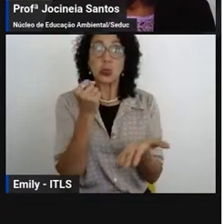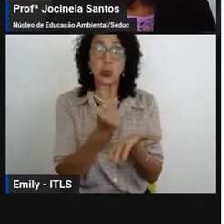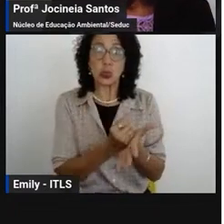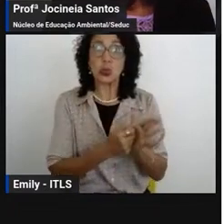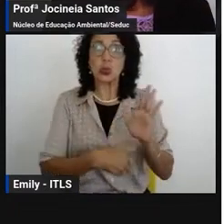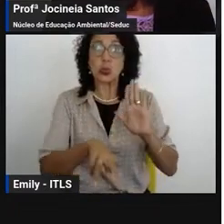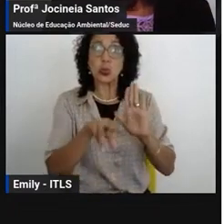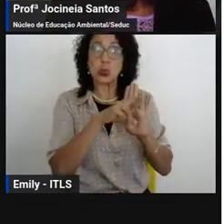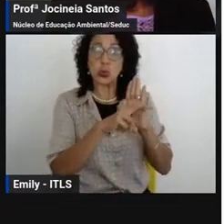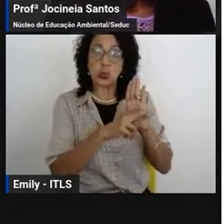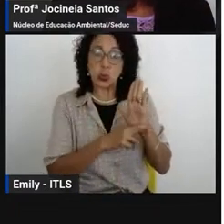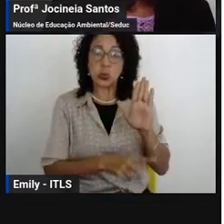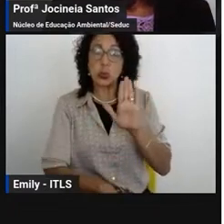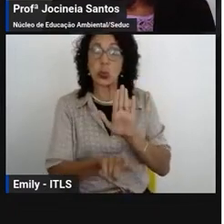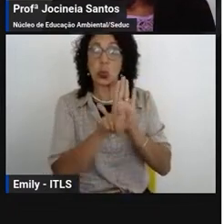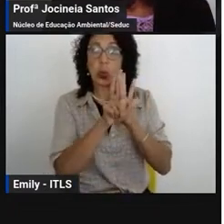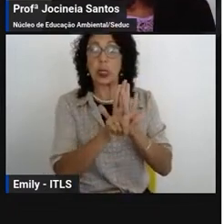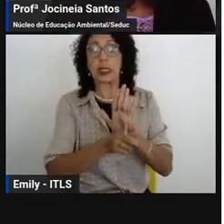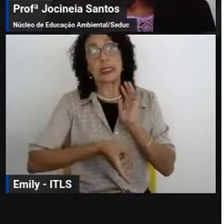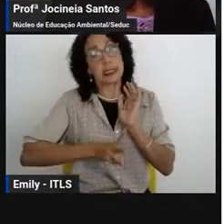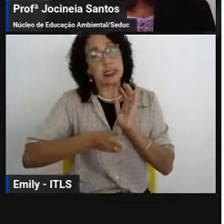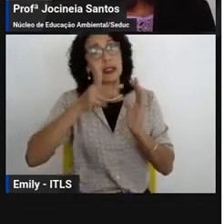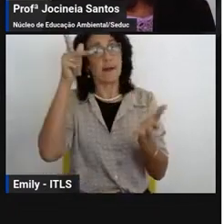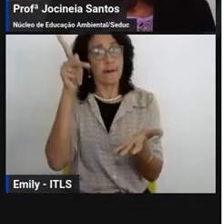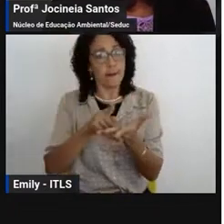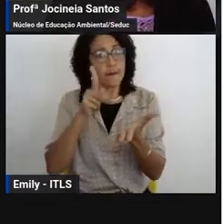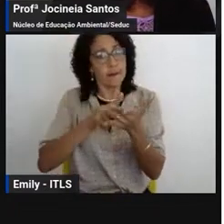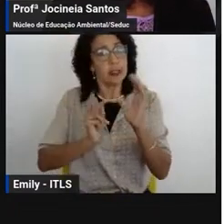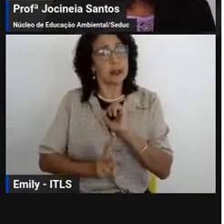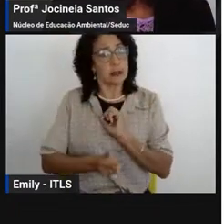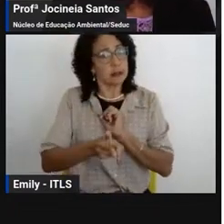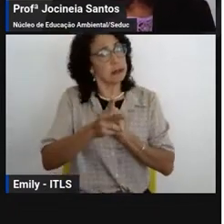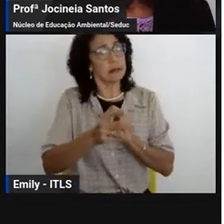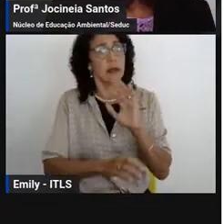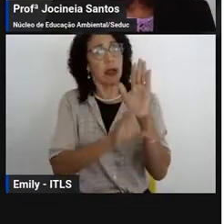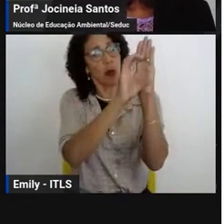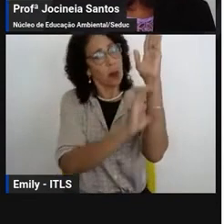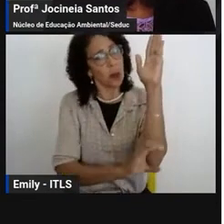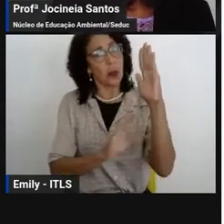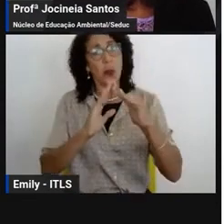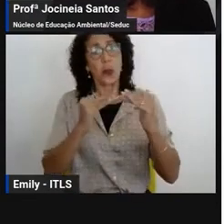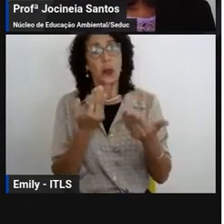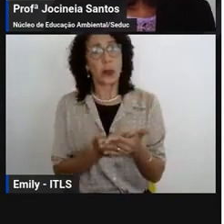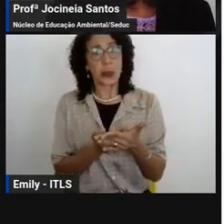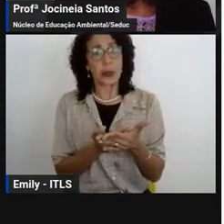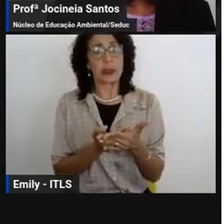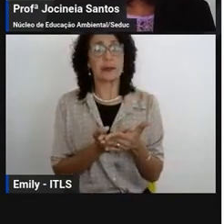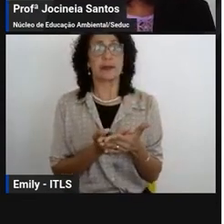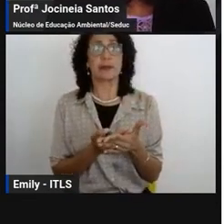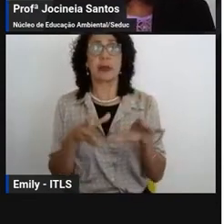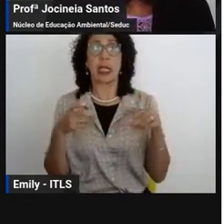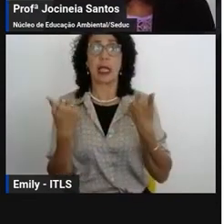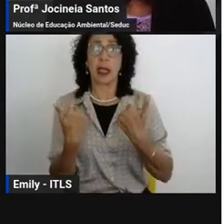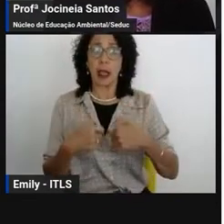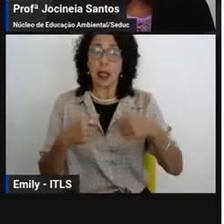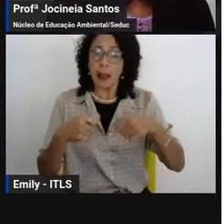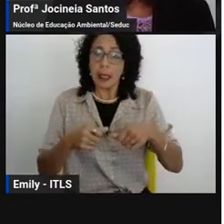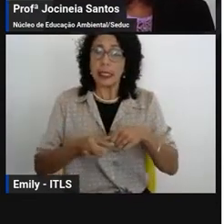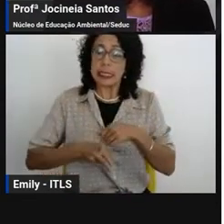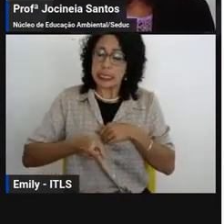que ele se torne algo de fato inerente ao currículo escolar a essa necessidade porque há uma